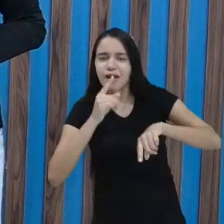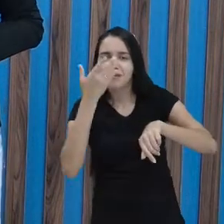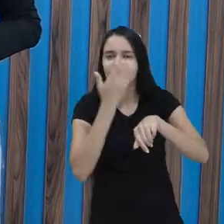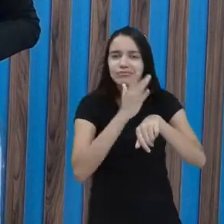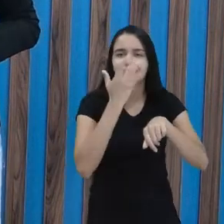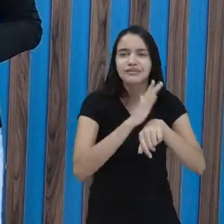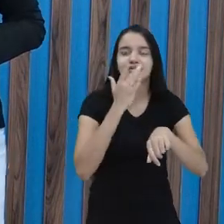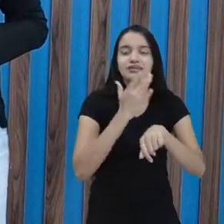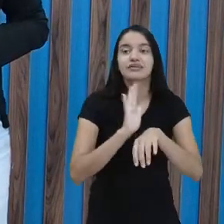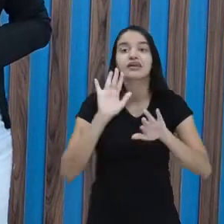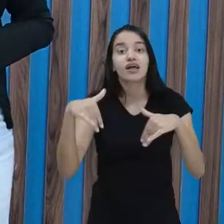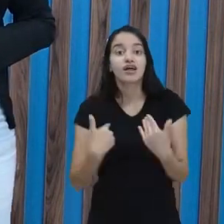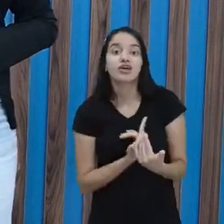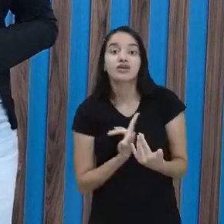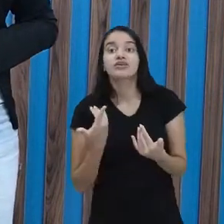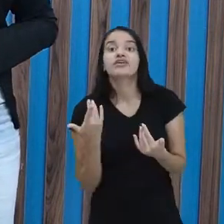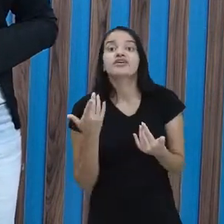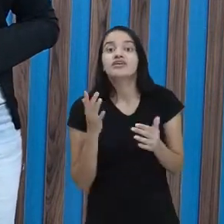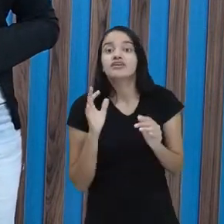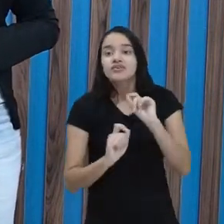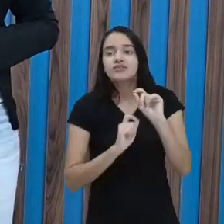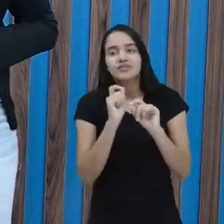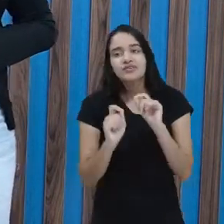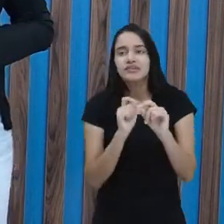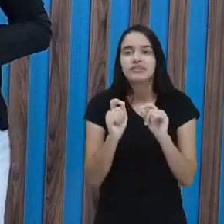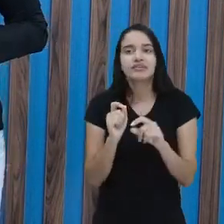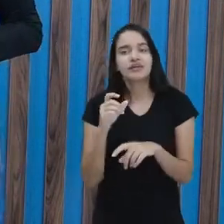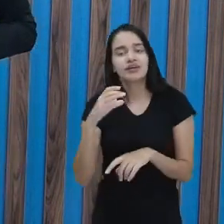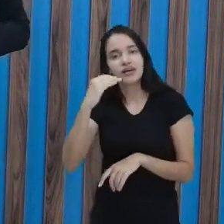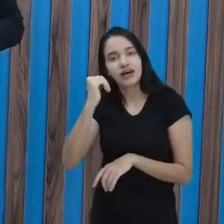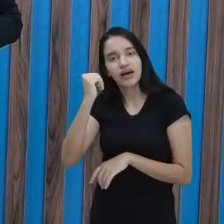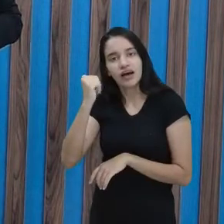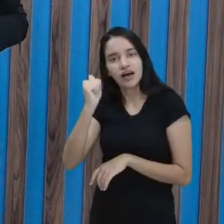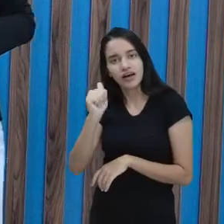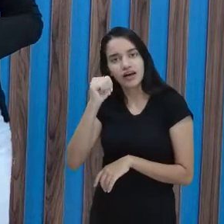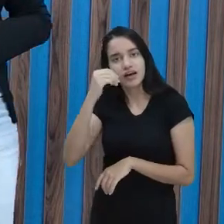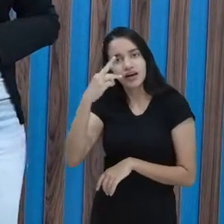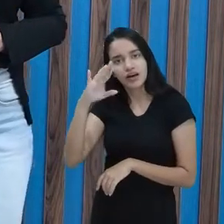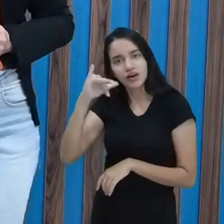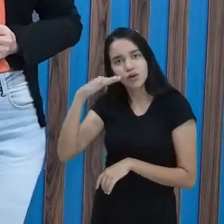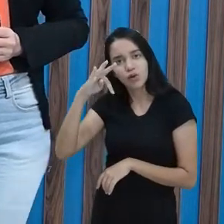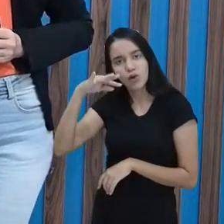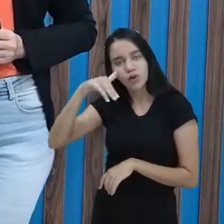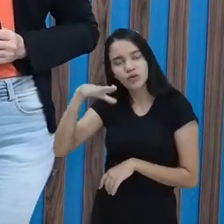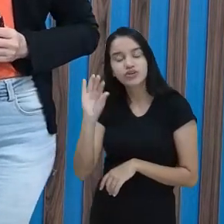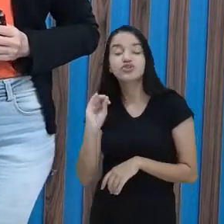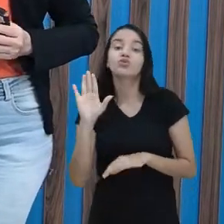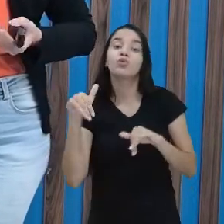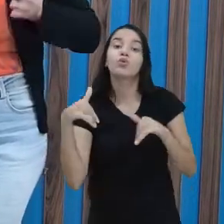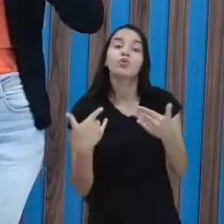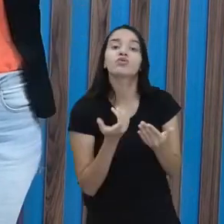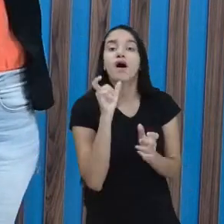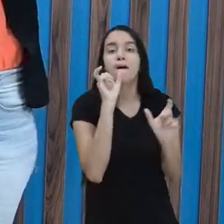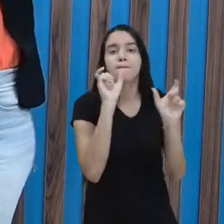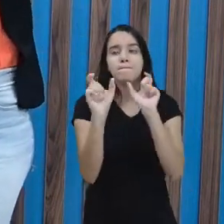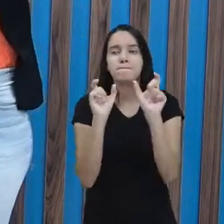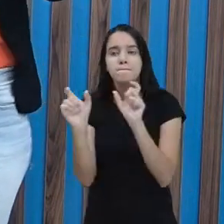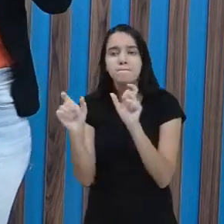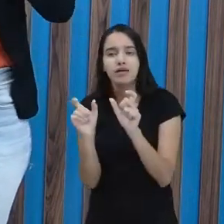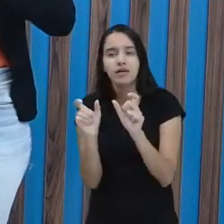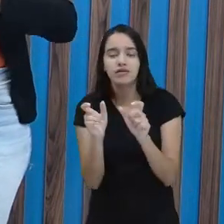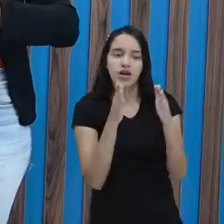gente. Que tal fazermos um acróstico? Vocês sabem o é acróstico? Acróstico é quando colocamos uma palavra na